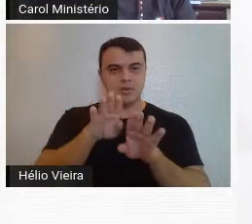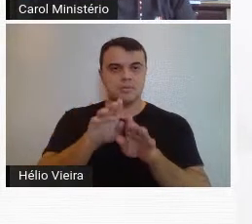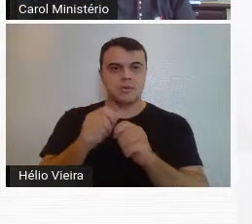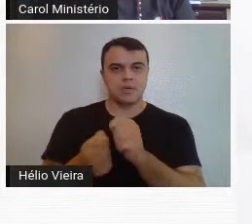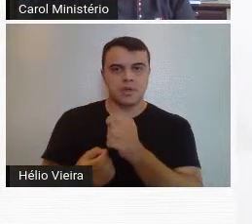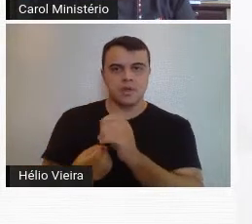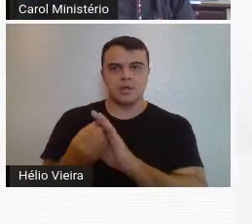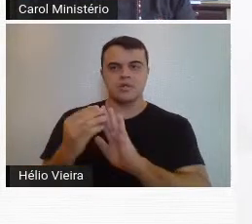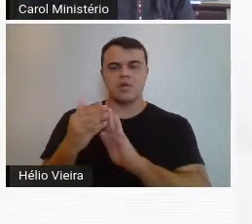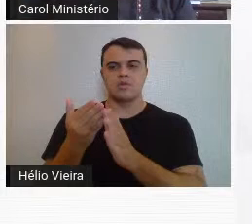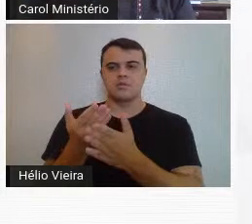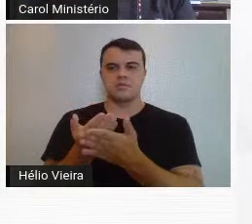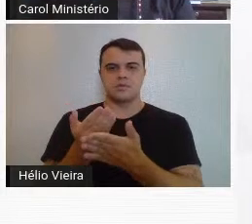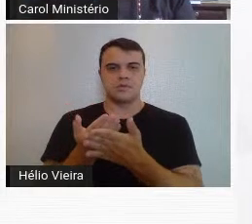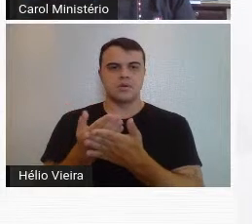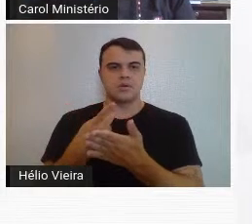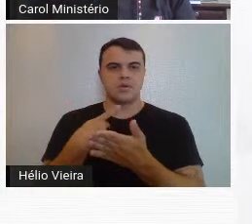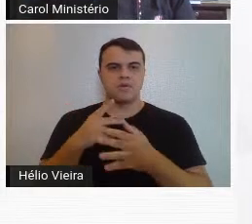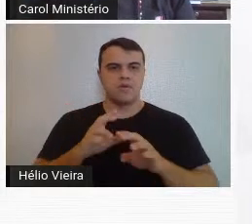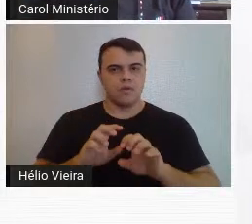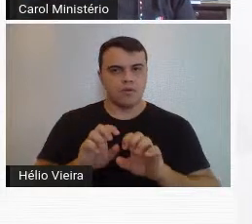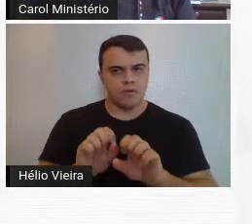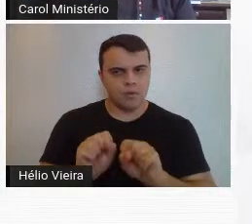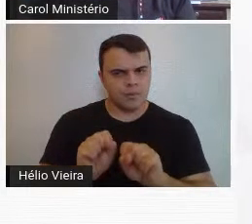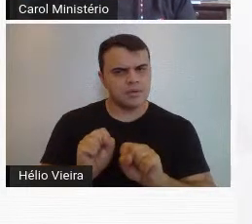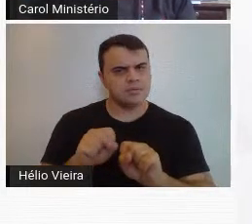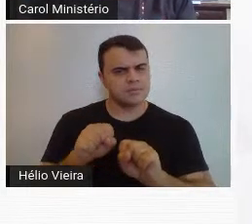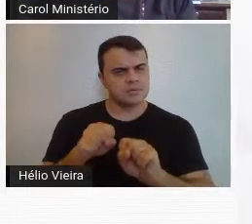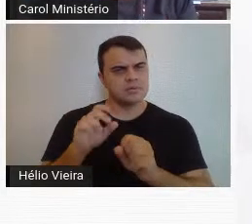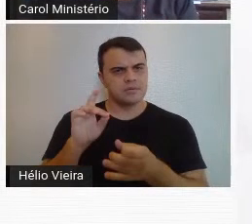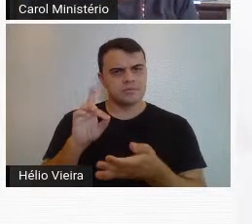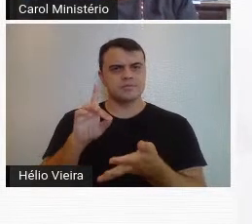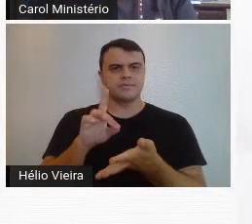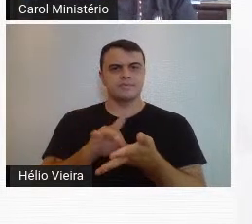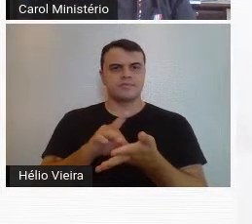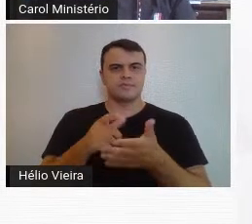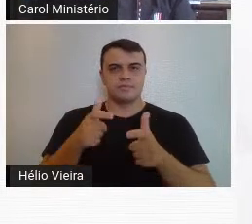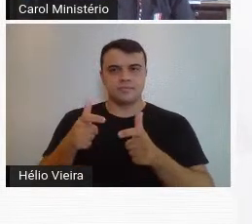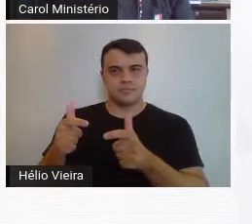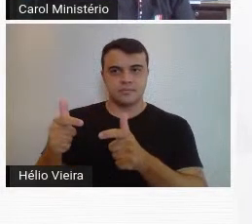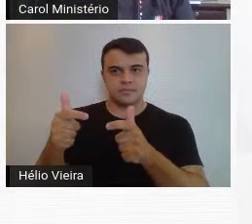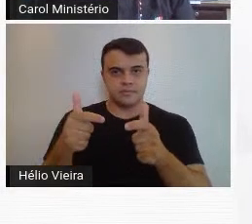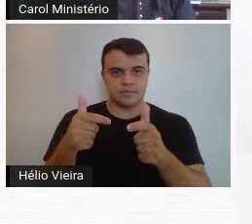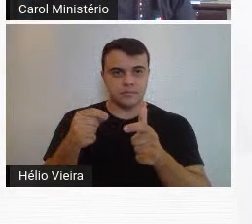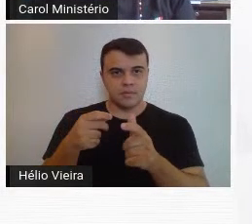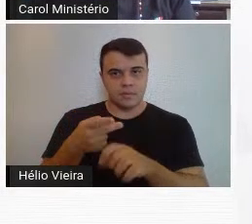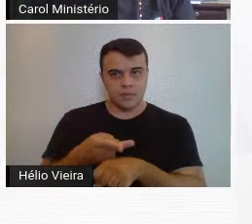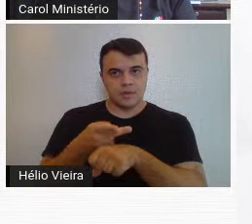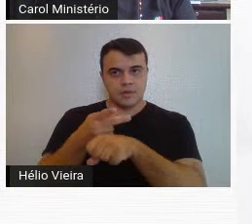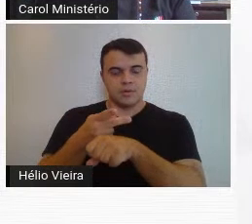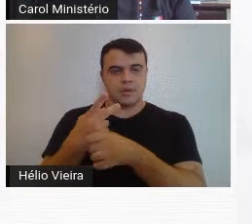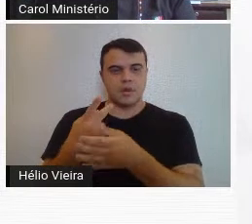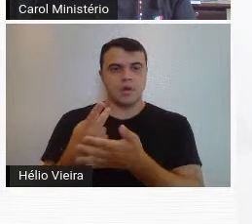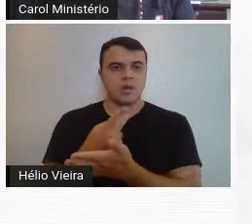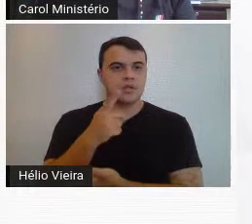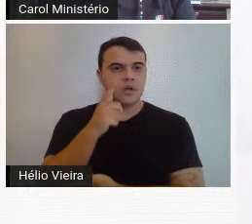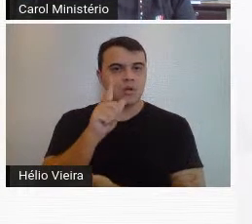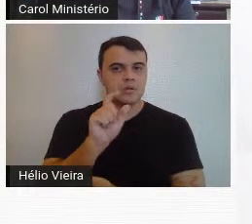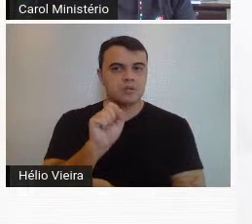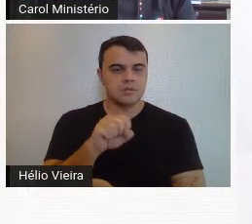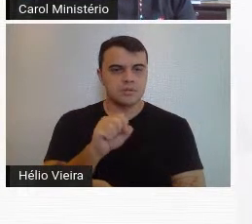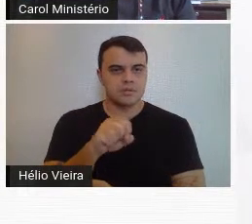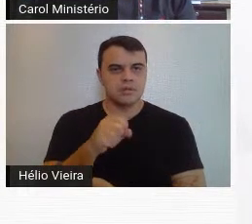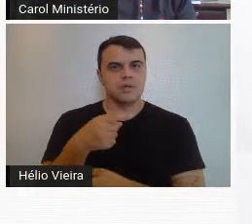criação de escolas, de formação, oficialização dos salões e os prêmios, e acabam que eles conseguem,